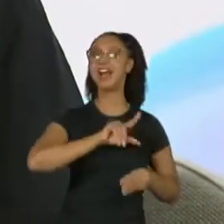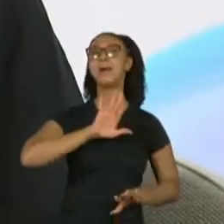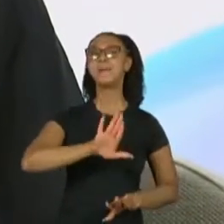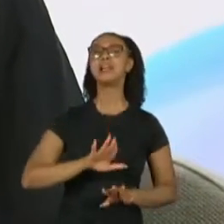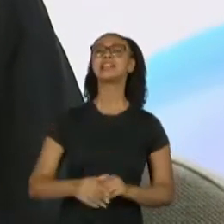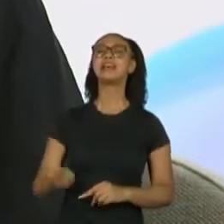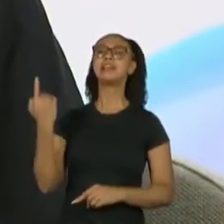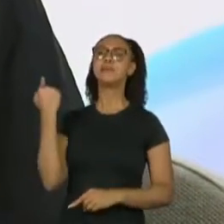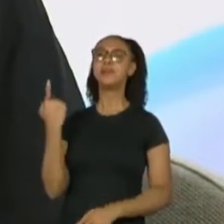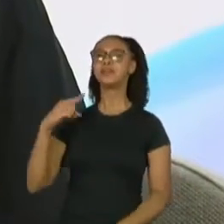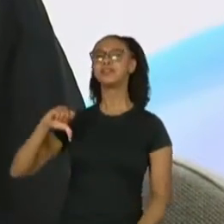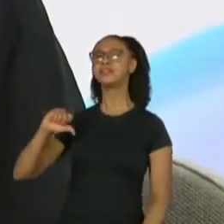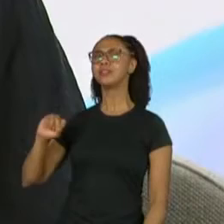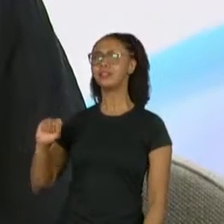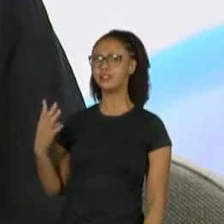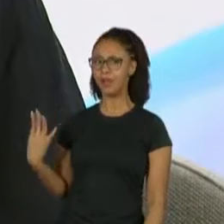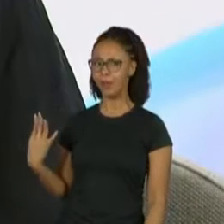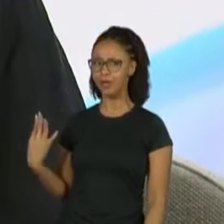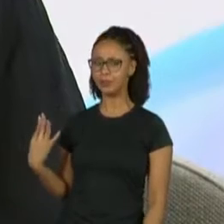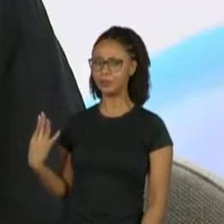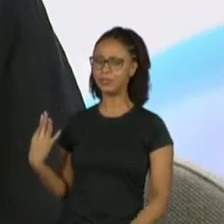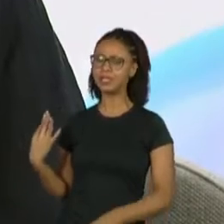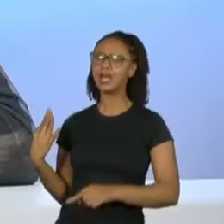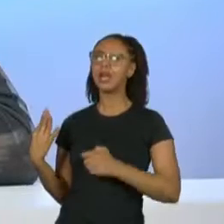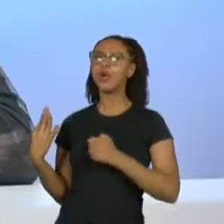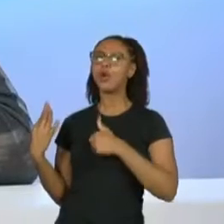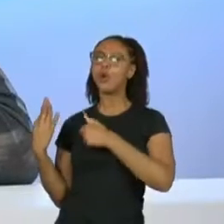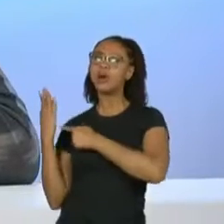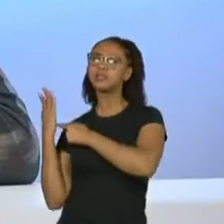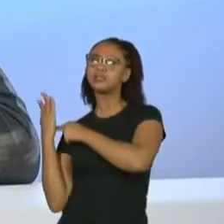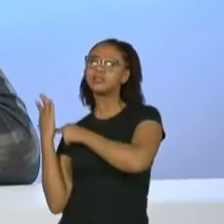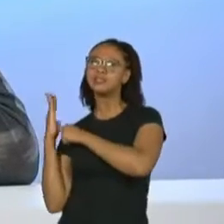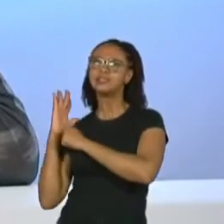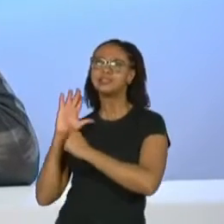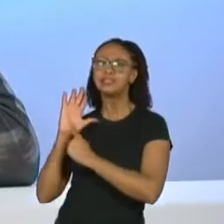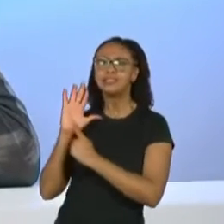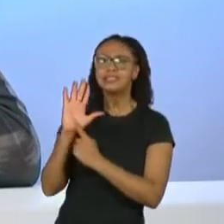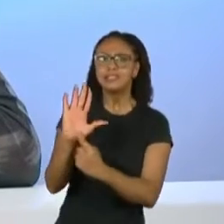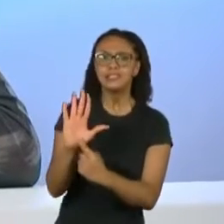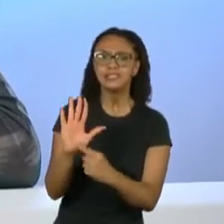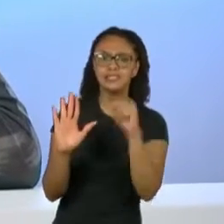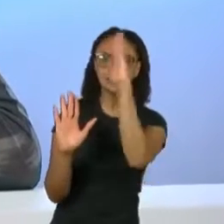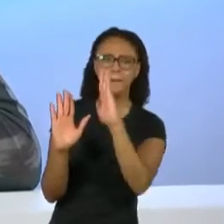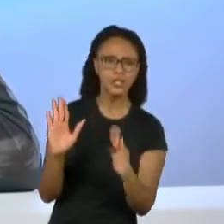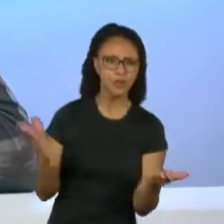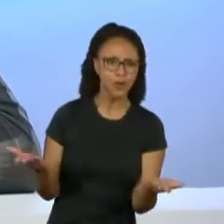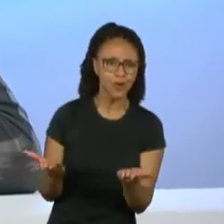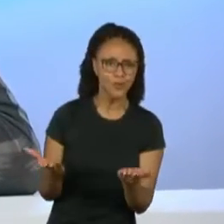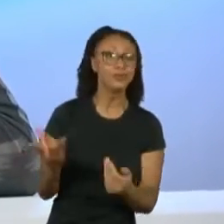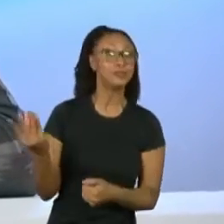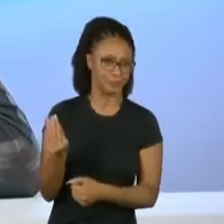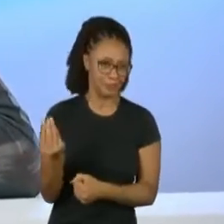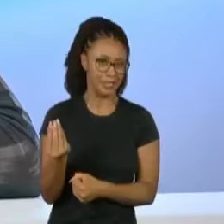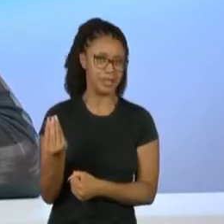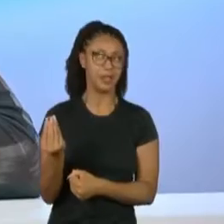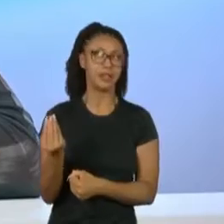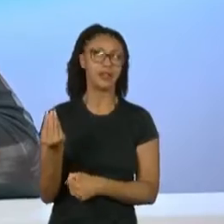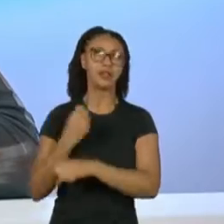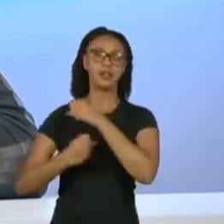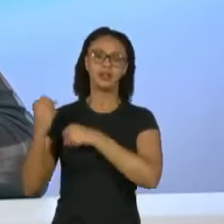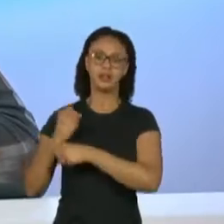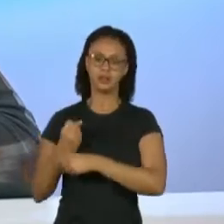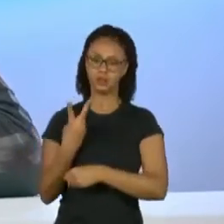as asinhas para fora do que é o Brasil de hoje? Hoje, porque em 2004,